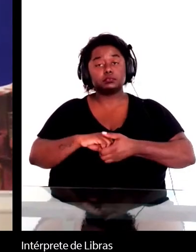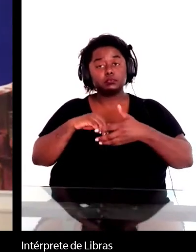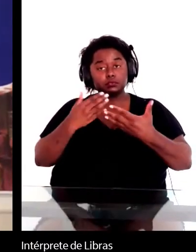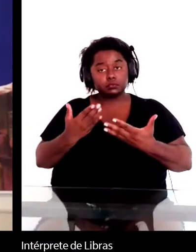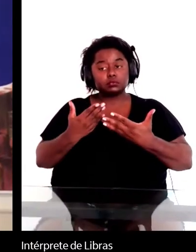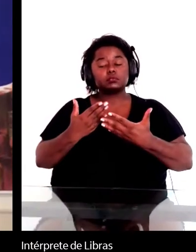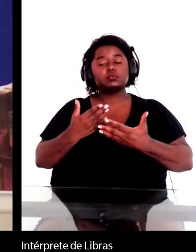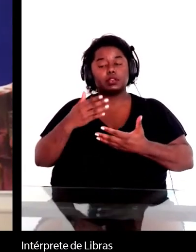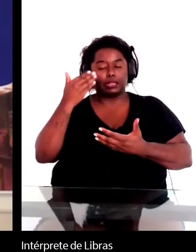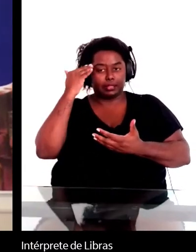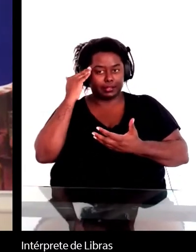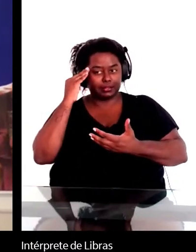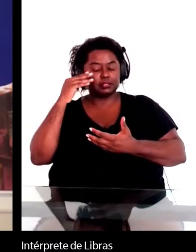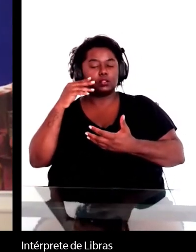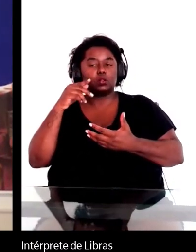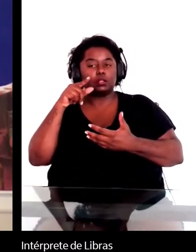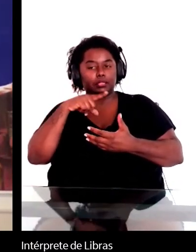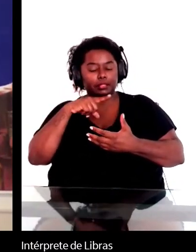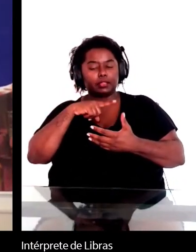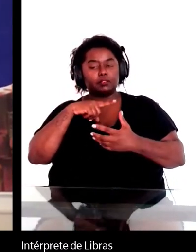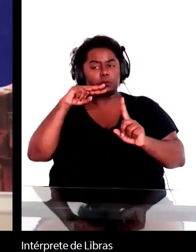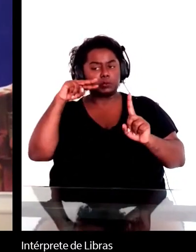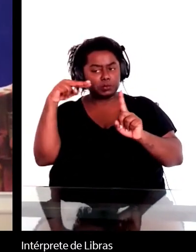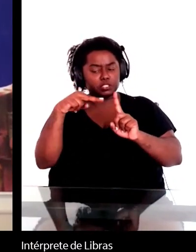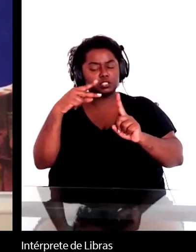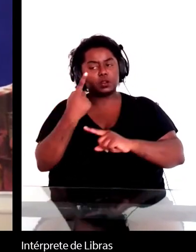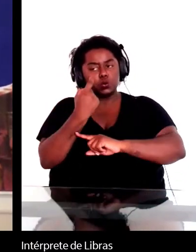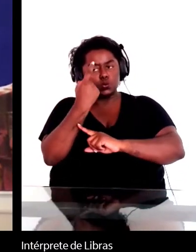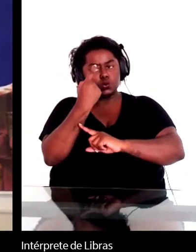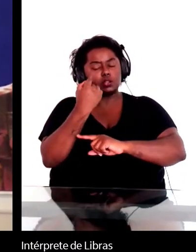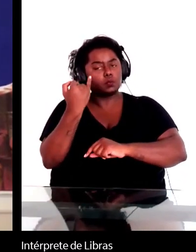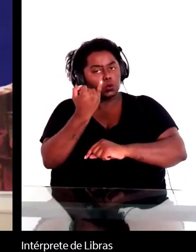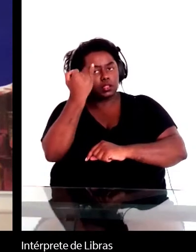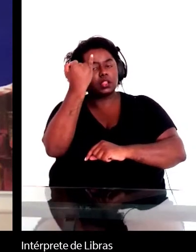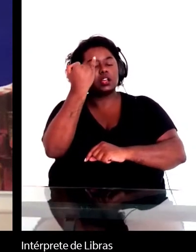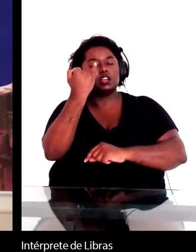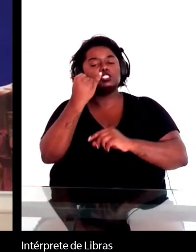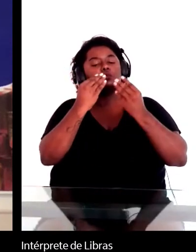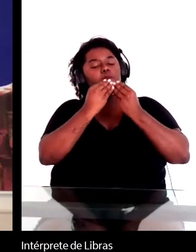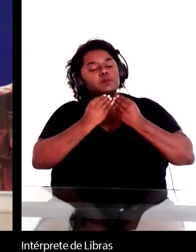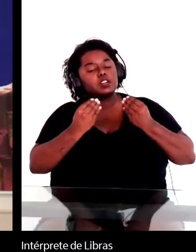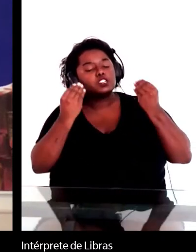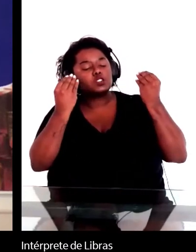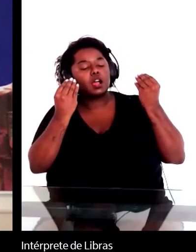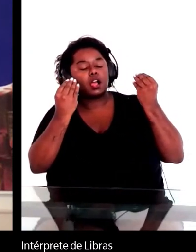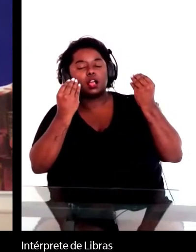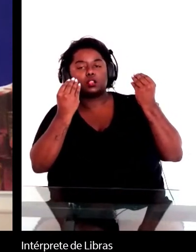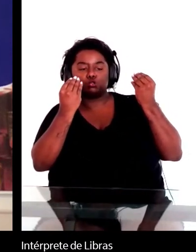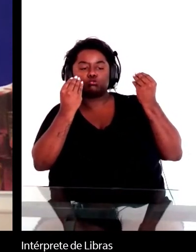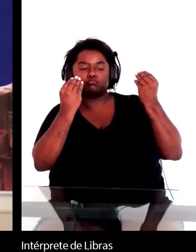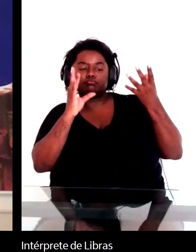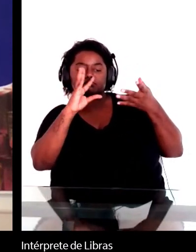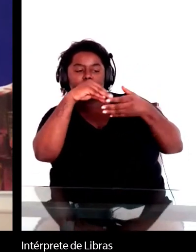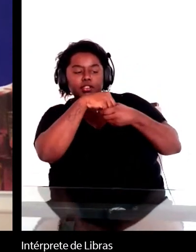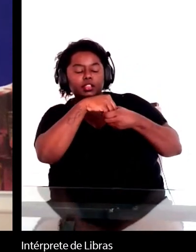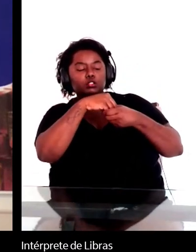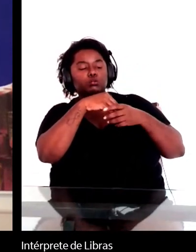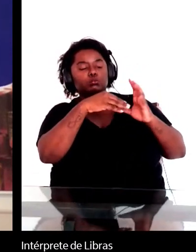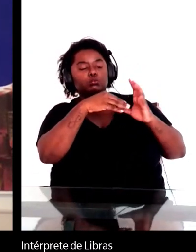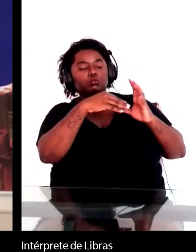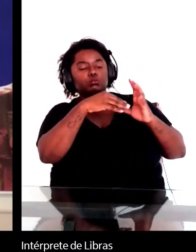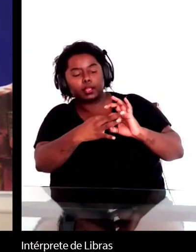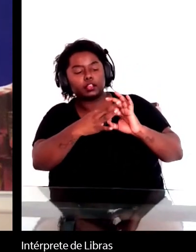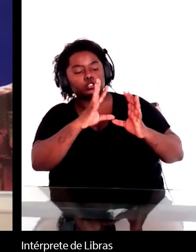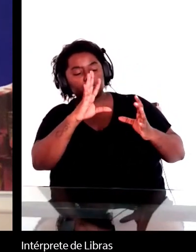saiu uma perspectiva única, importante para colocar Machado não só no contexto da produção da América